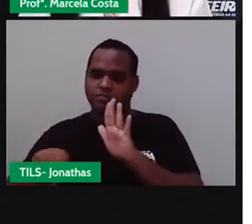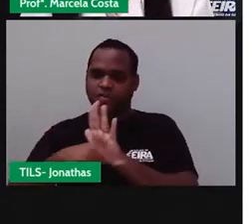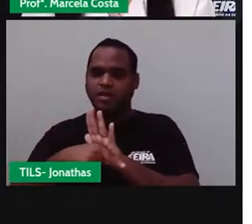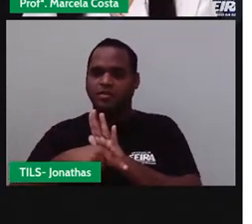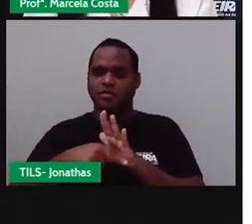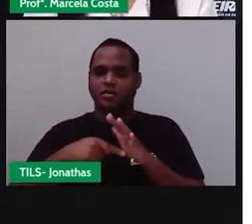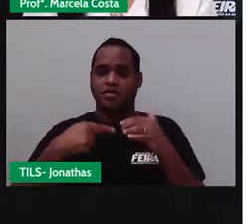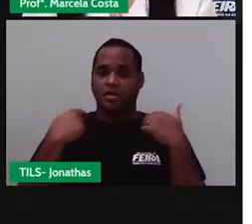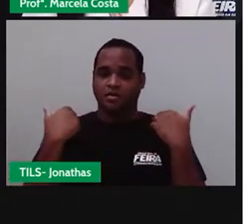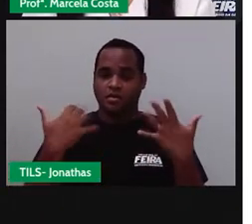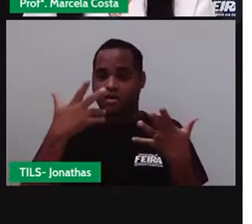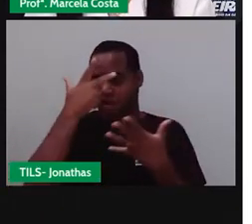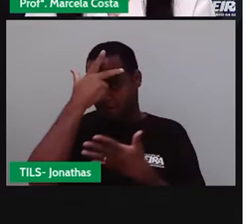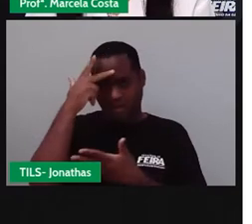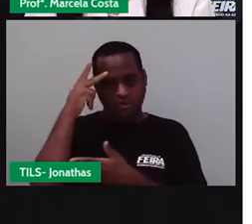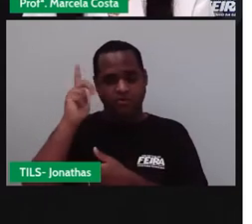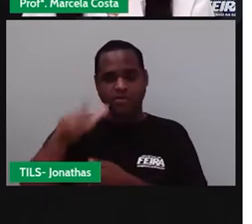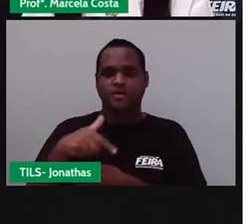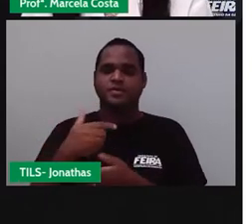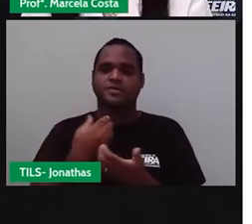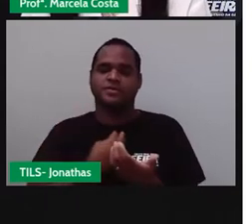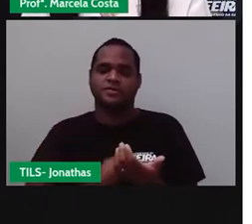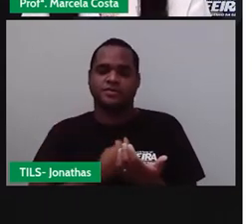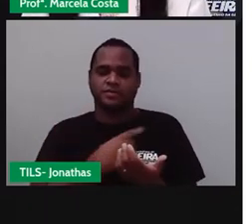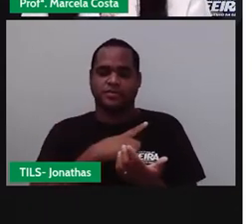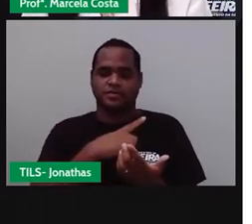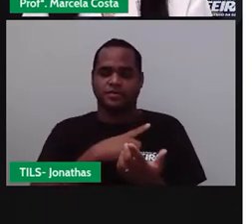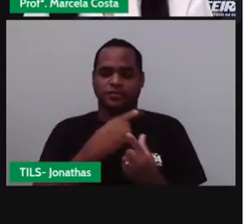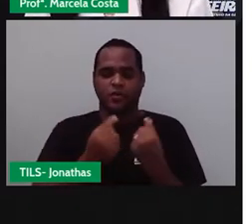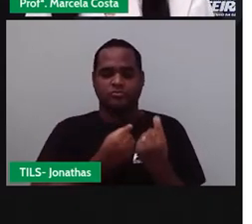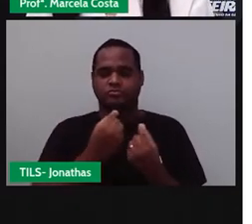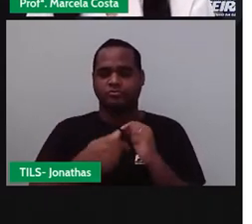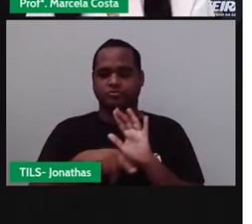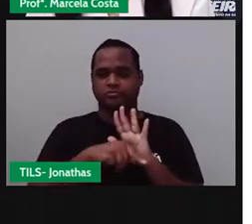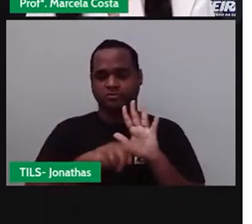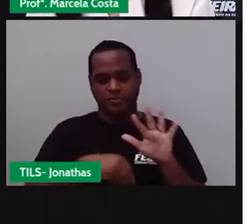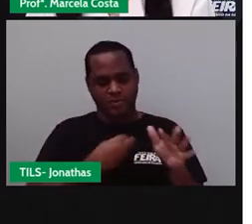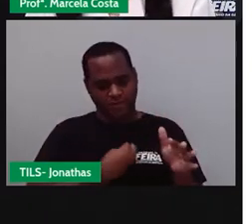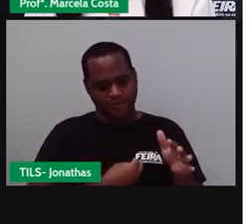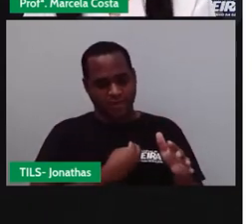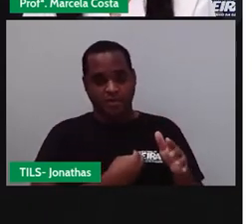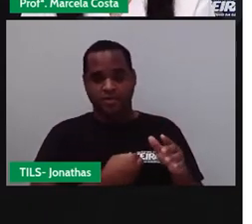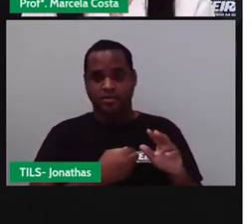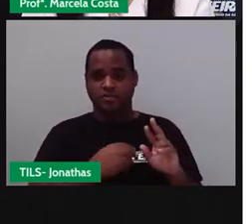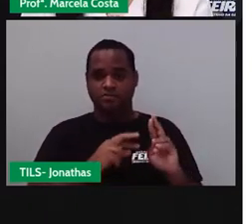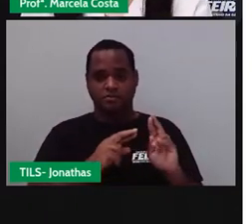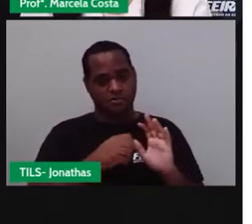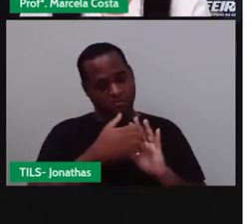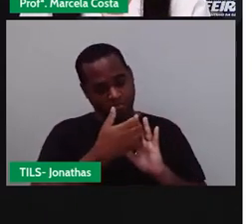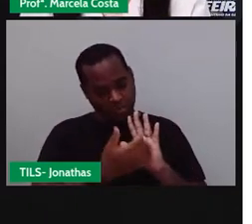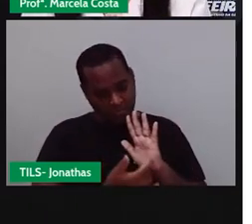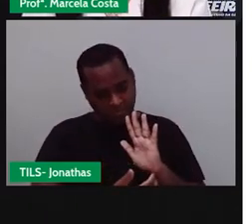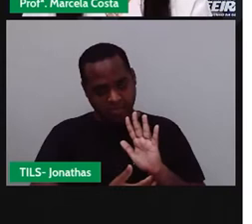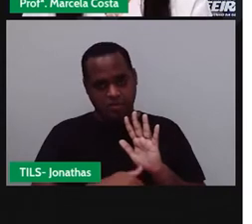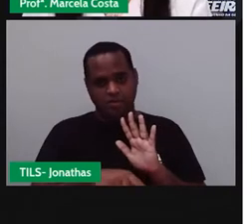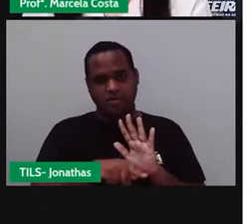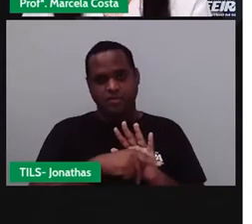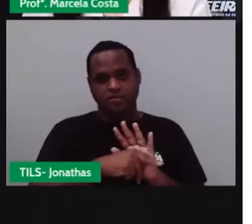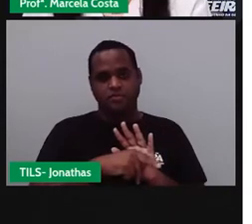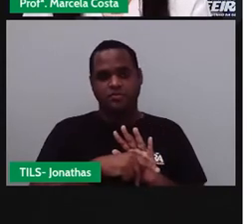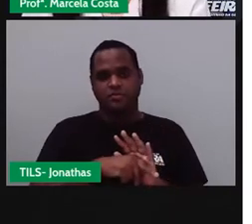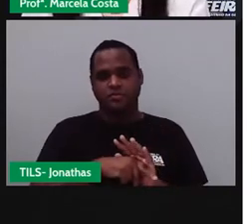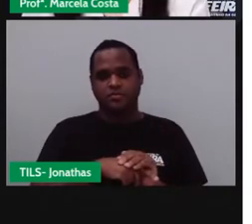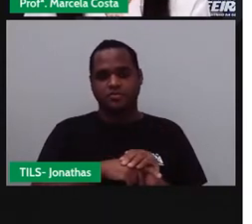faz com que essas pessoas se sintam representadas, que elas se sintam pertencentes